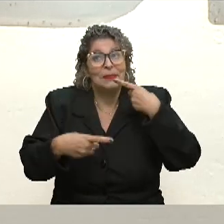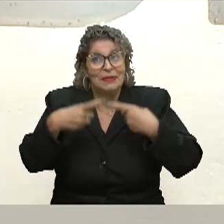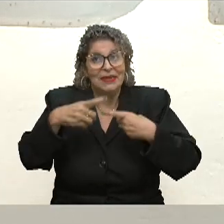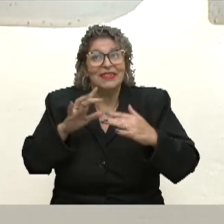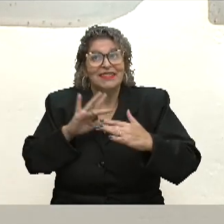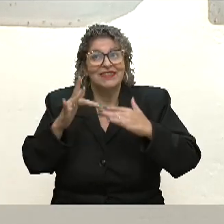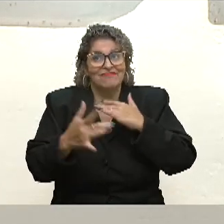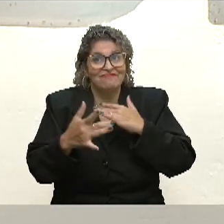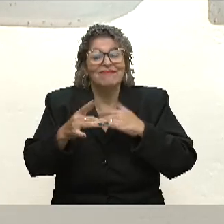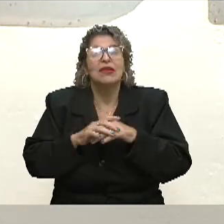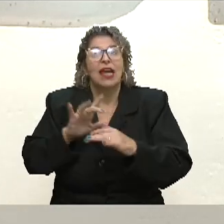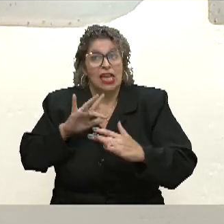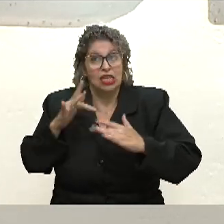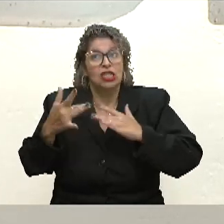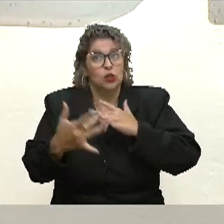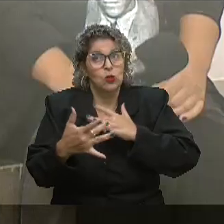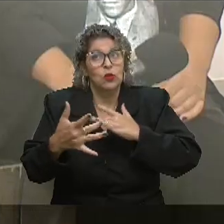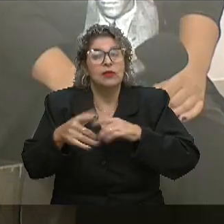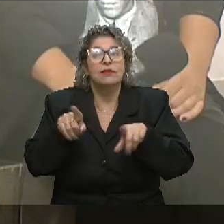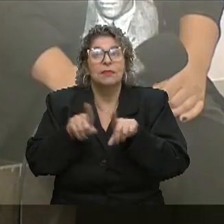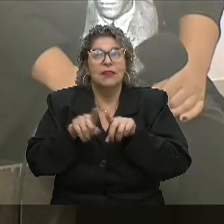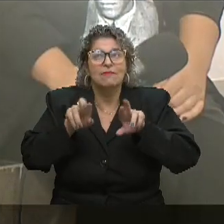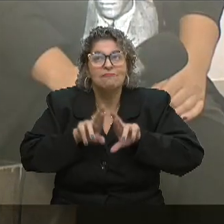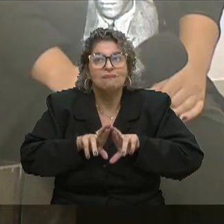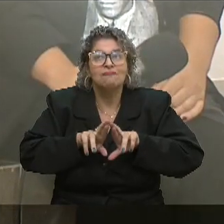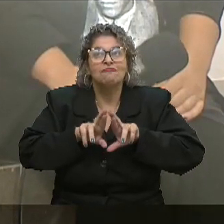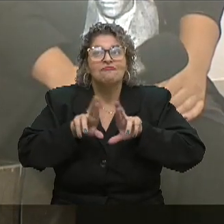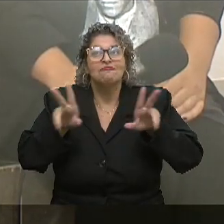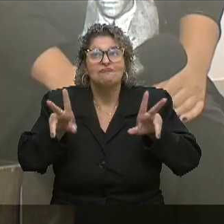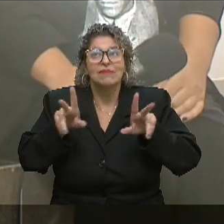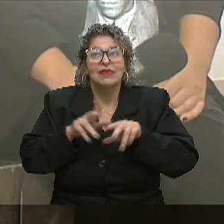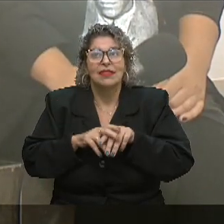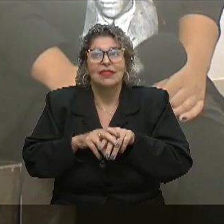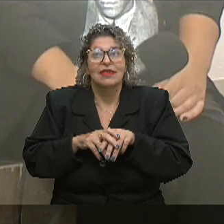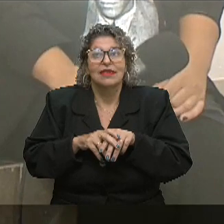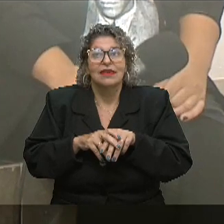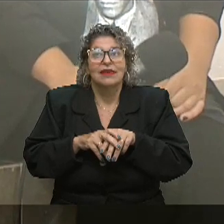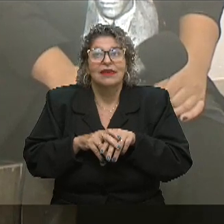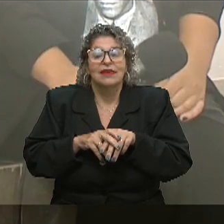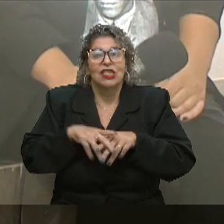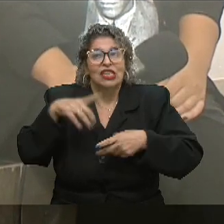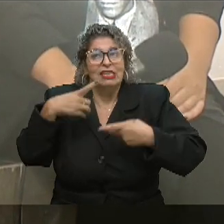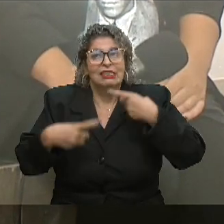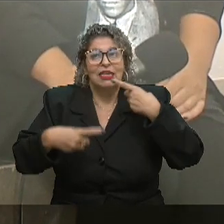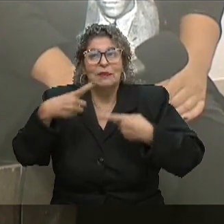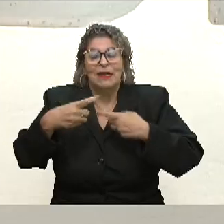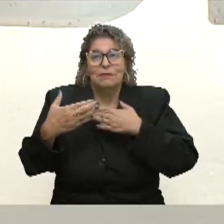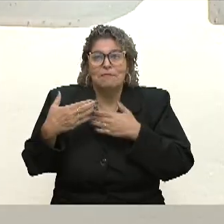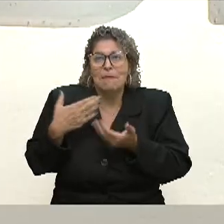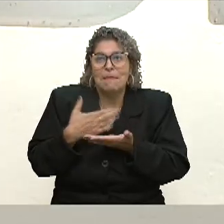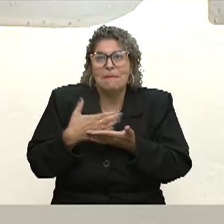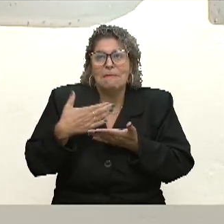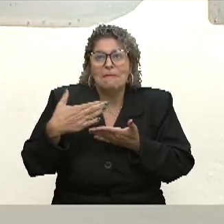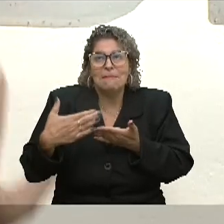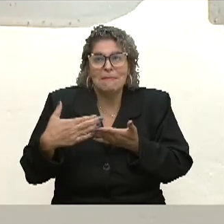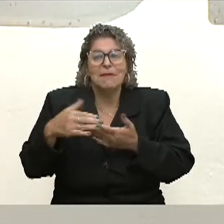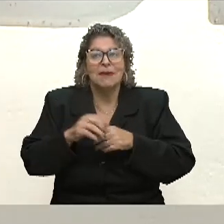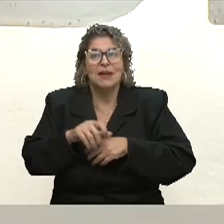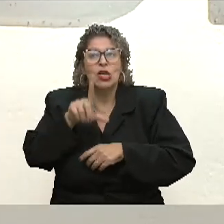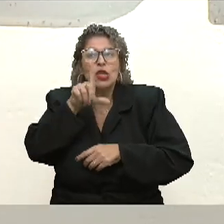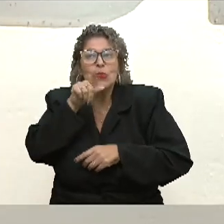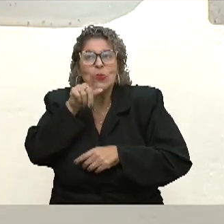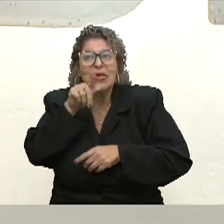Concordo com a Carol, que as redes sociais foram um grande diferencial. Desde que os debates tenham acontecido em redes como Twitter,